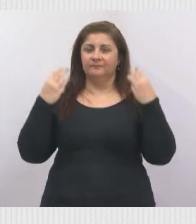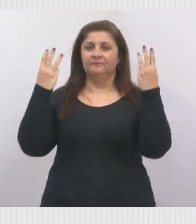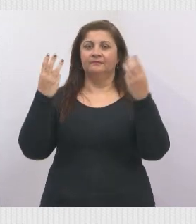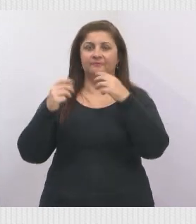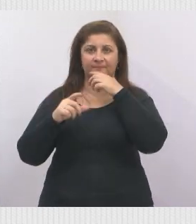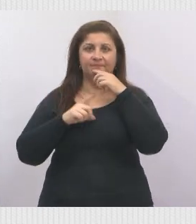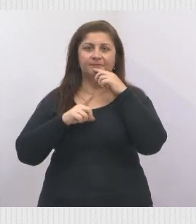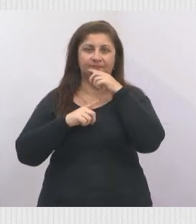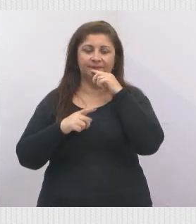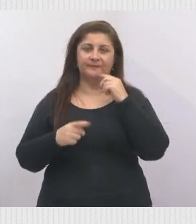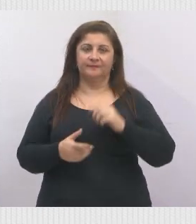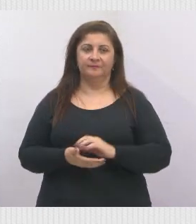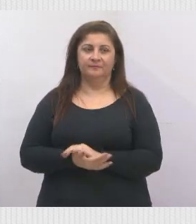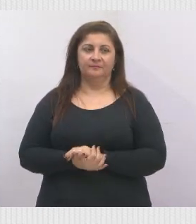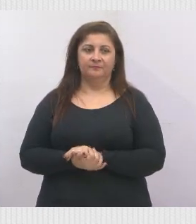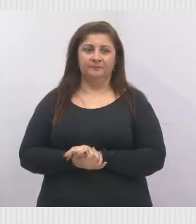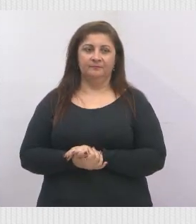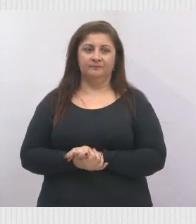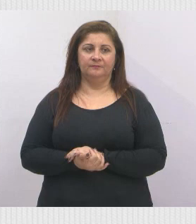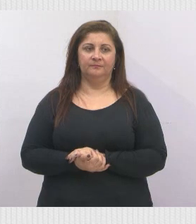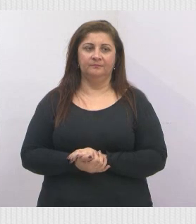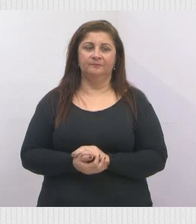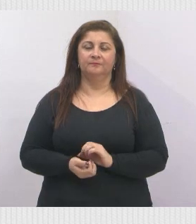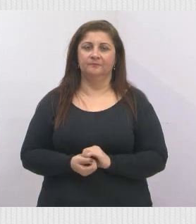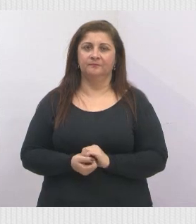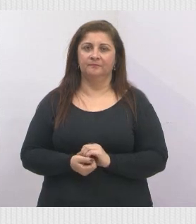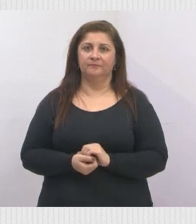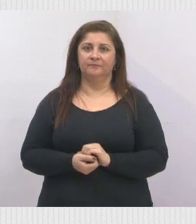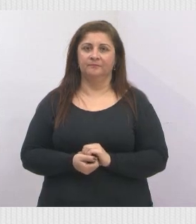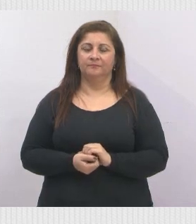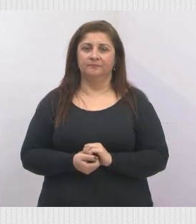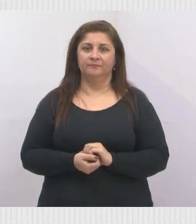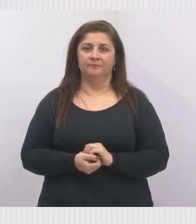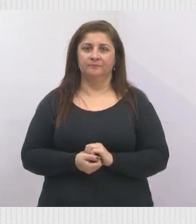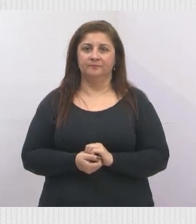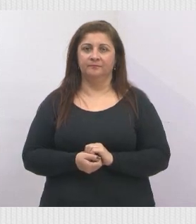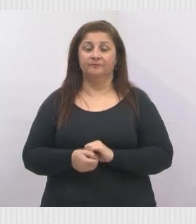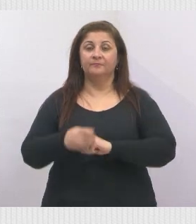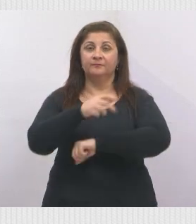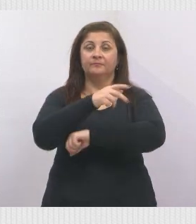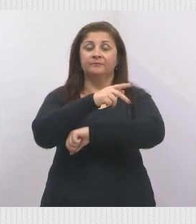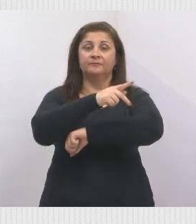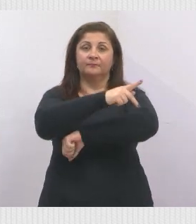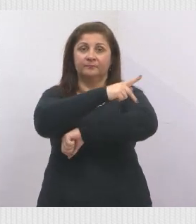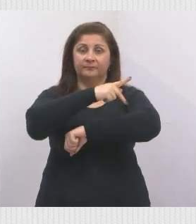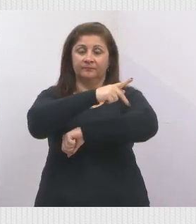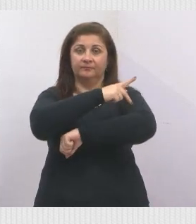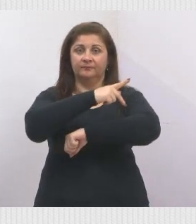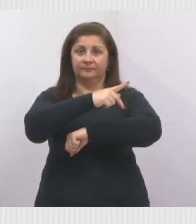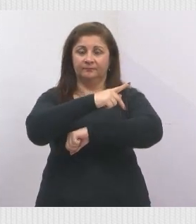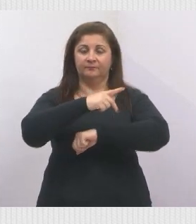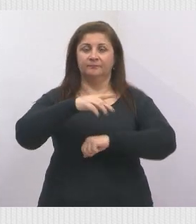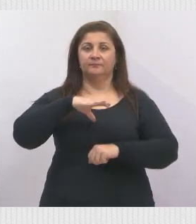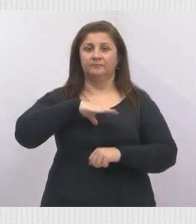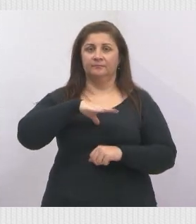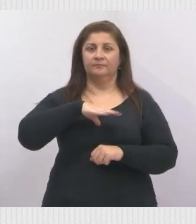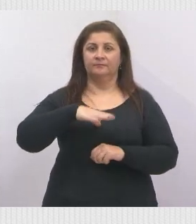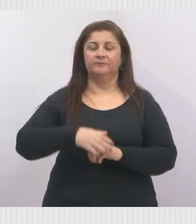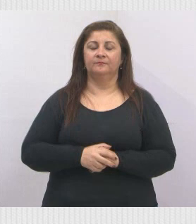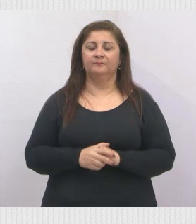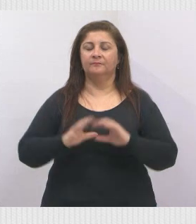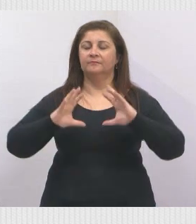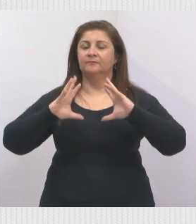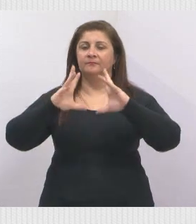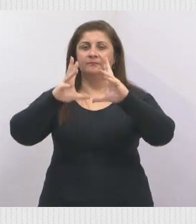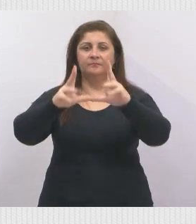terão lá, será ali no Parque da Cidade. Então, convido a todos, toda